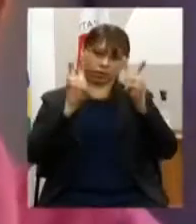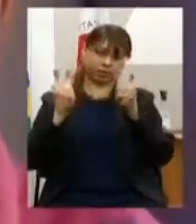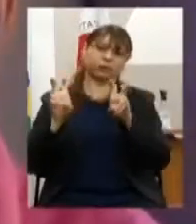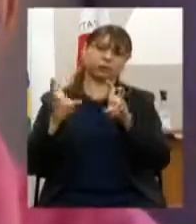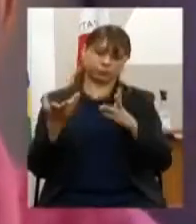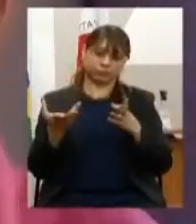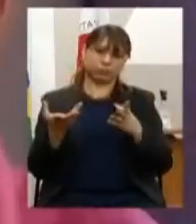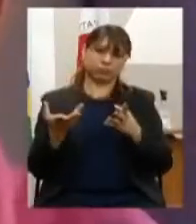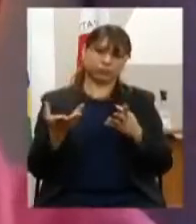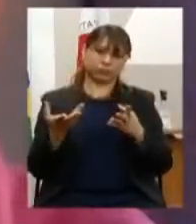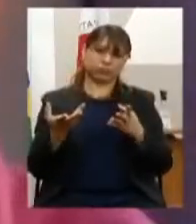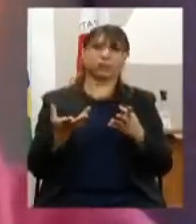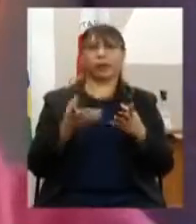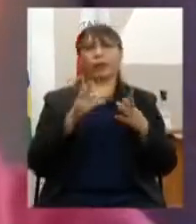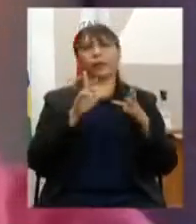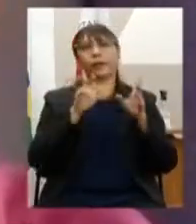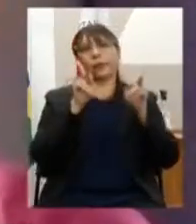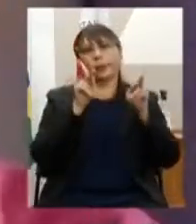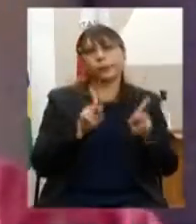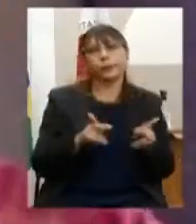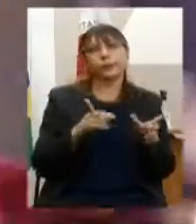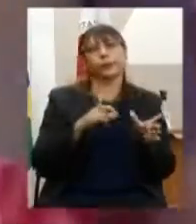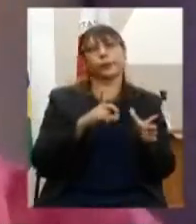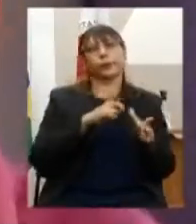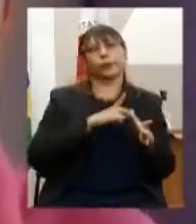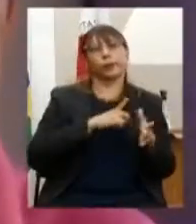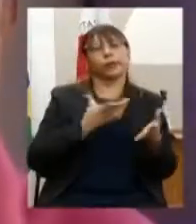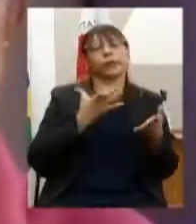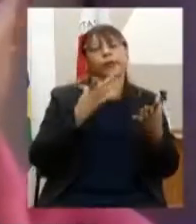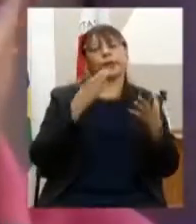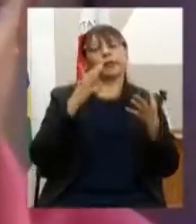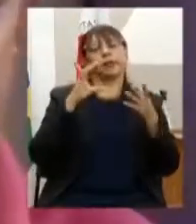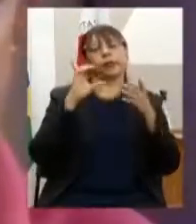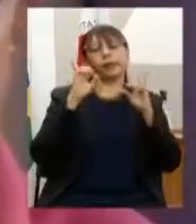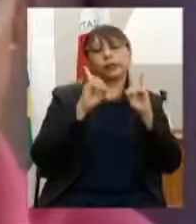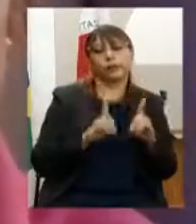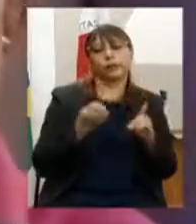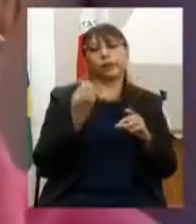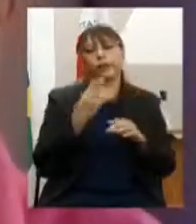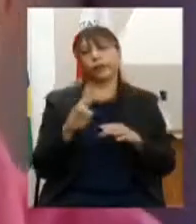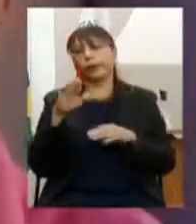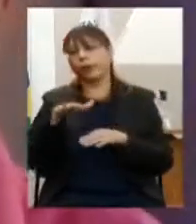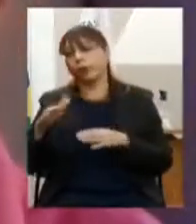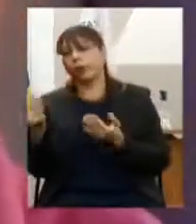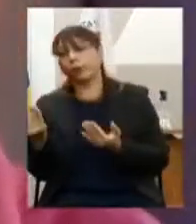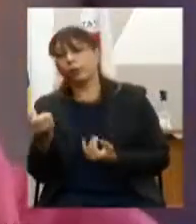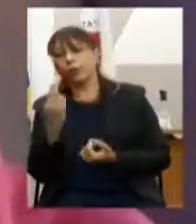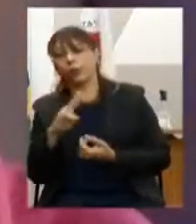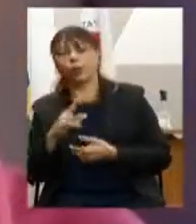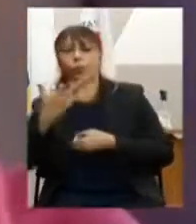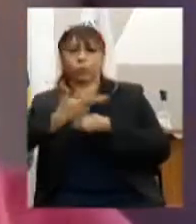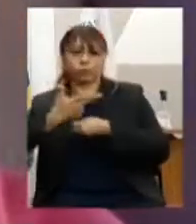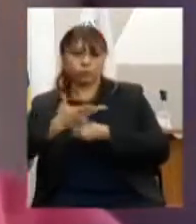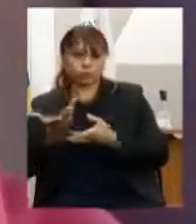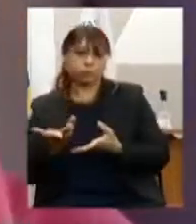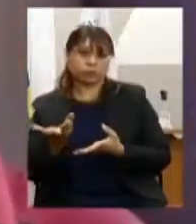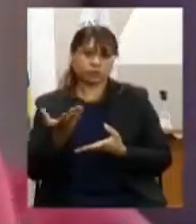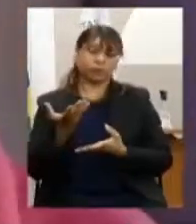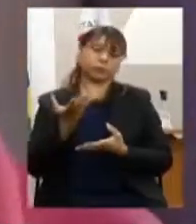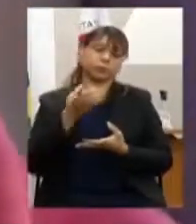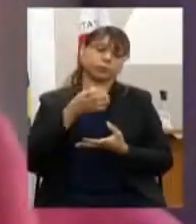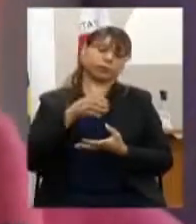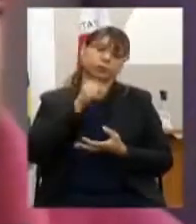pessoas, seja ela pessoa com deficiência, pessoa idosa, criança e adolescente, seja qual grupo de pessoas vulneráveis